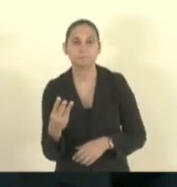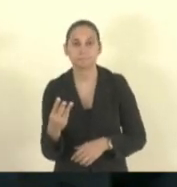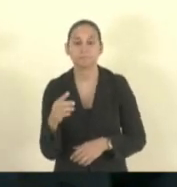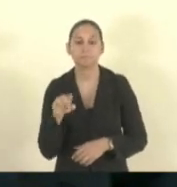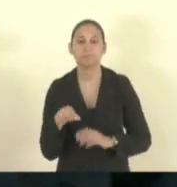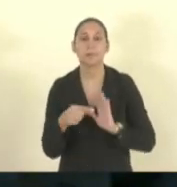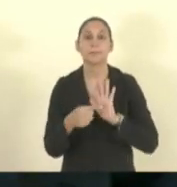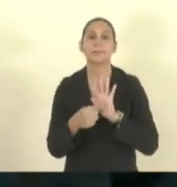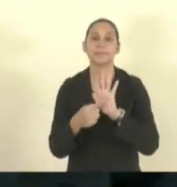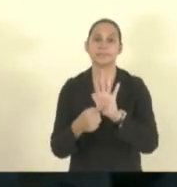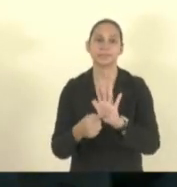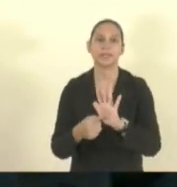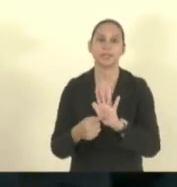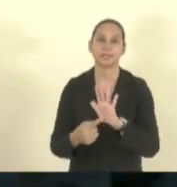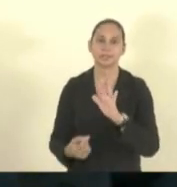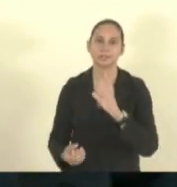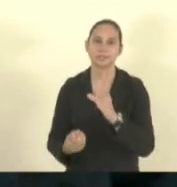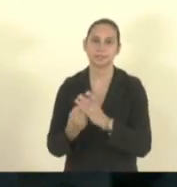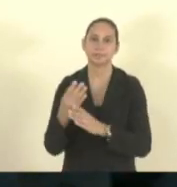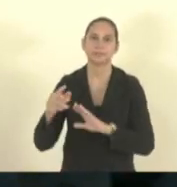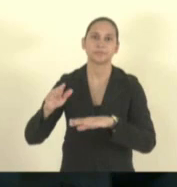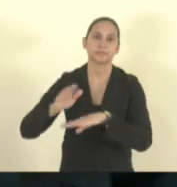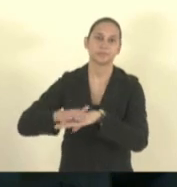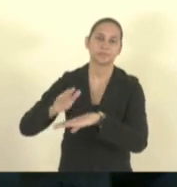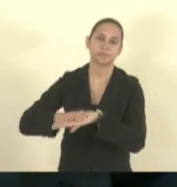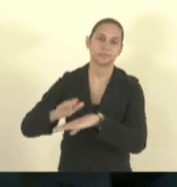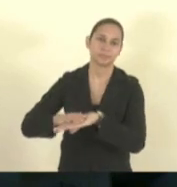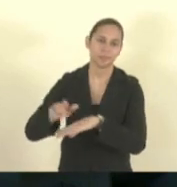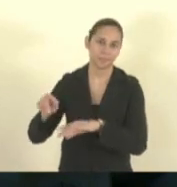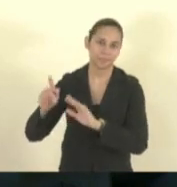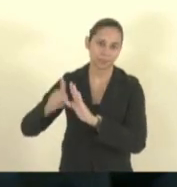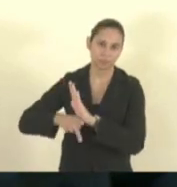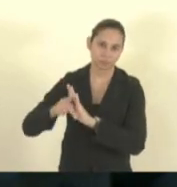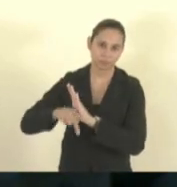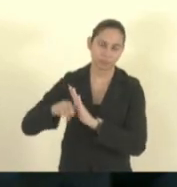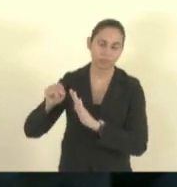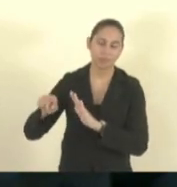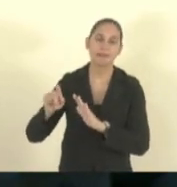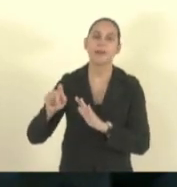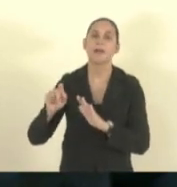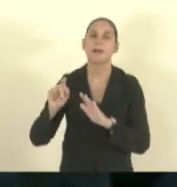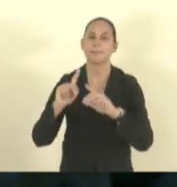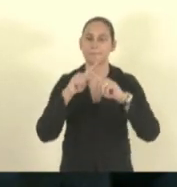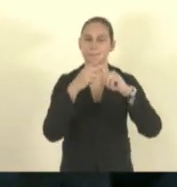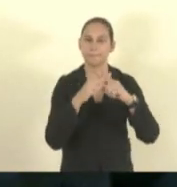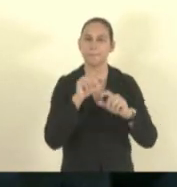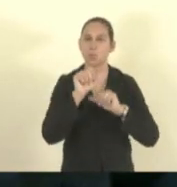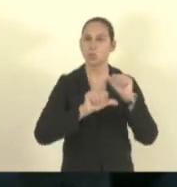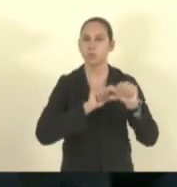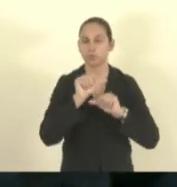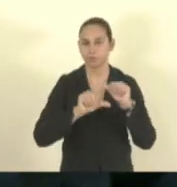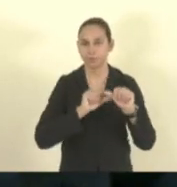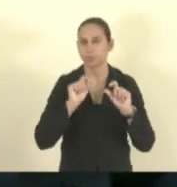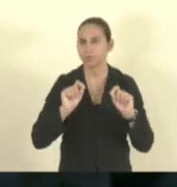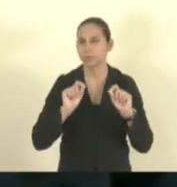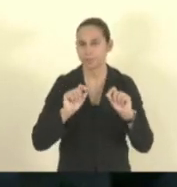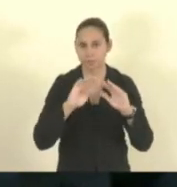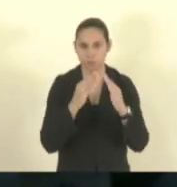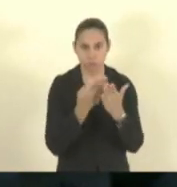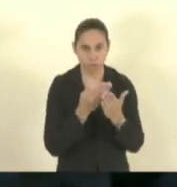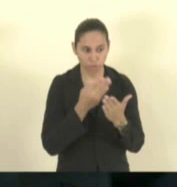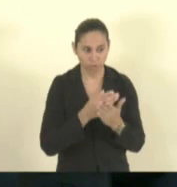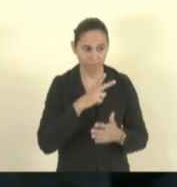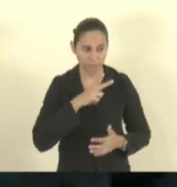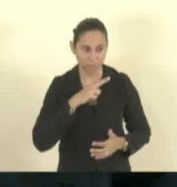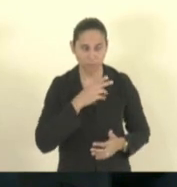apresentada pelo autor do projeto, ele faz uma modificação no artigo 1º, fica com as escolas públicas estaduais e